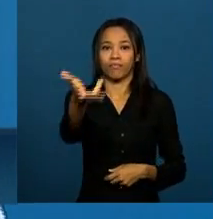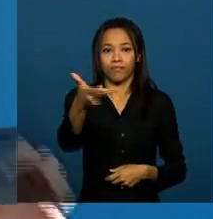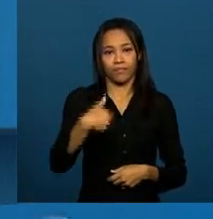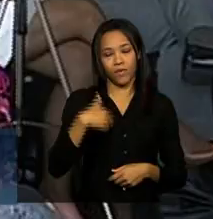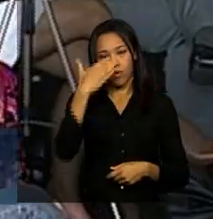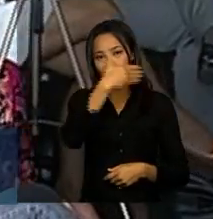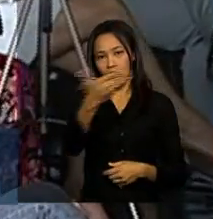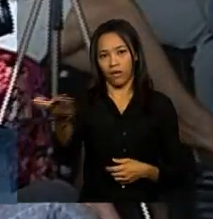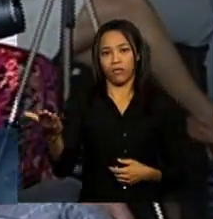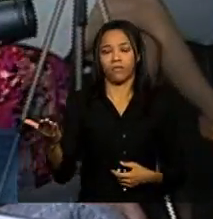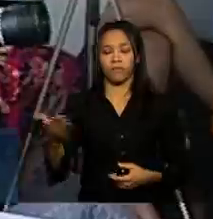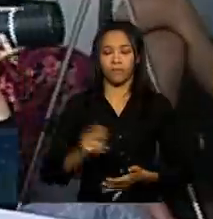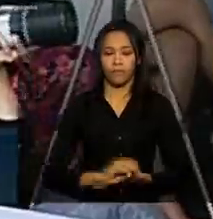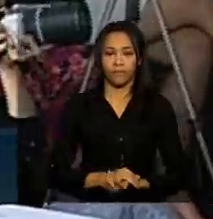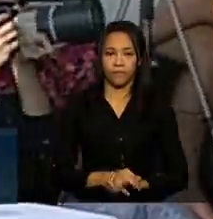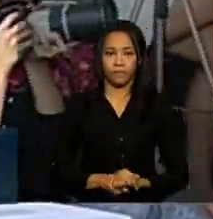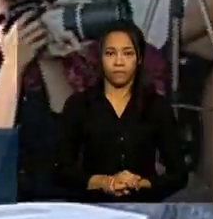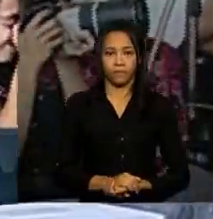obrigado.